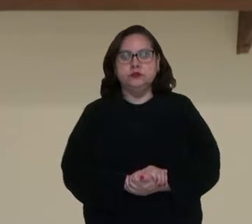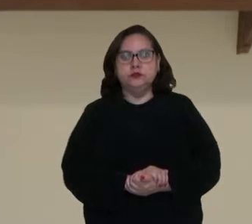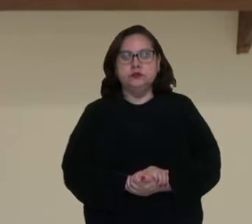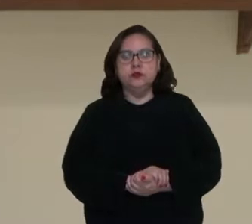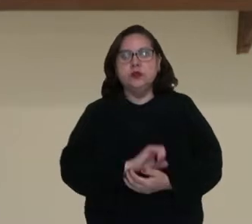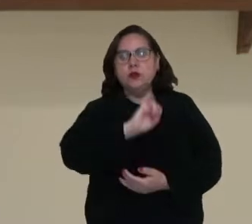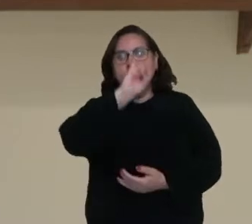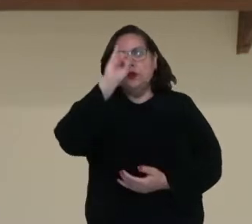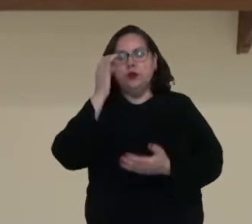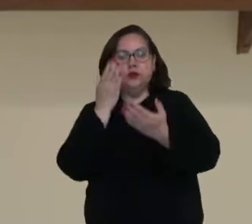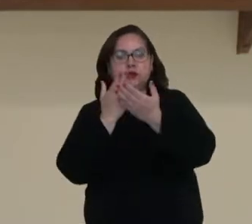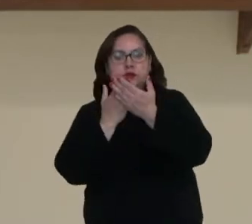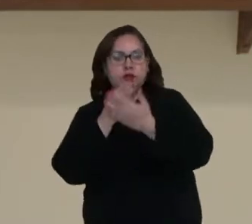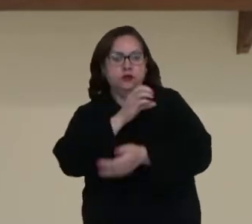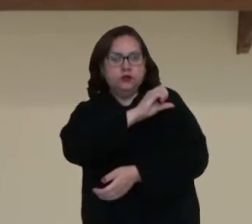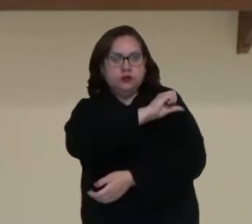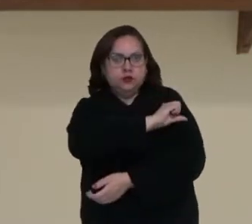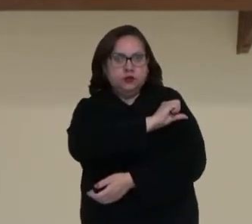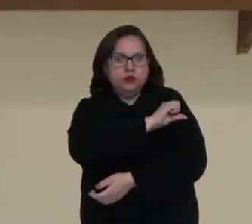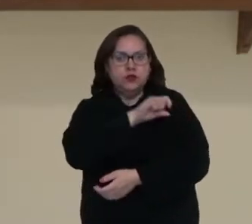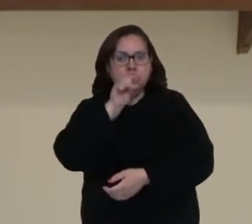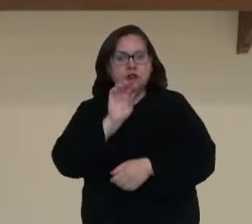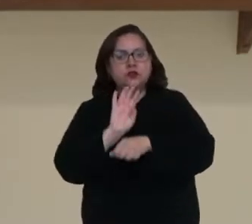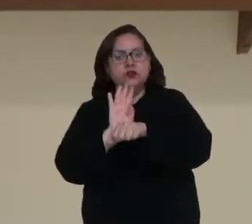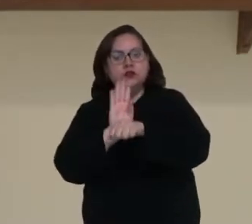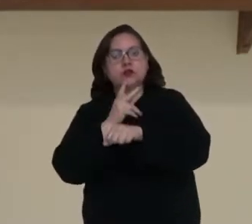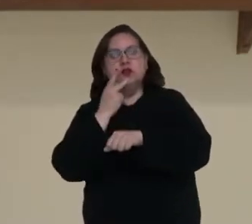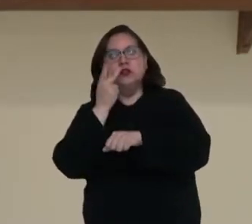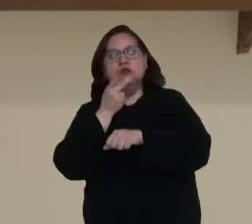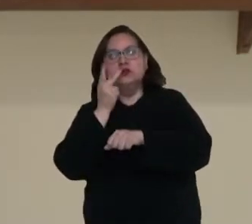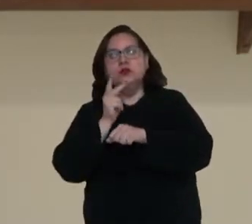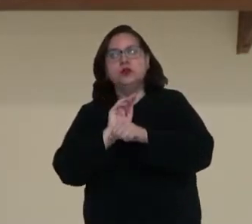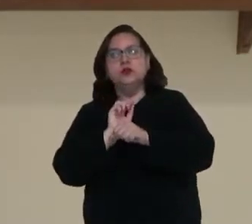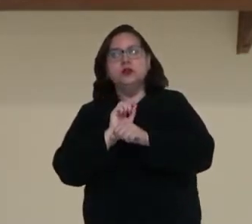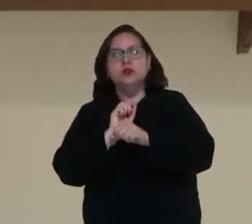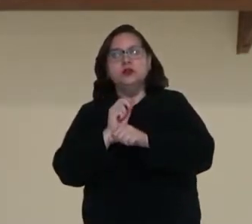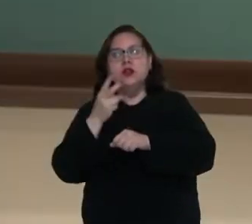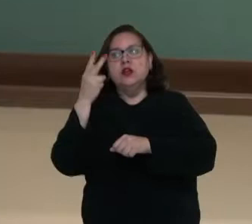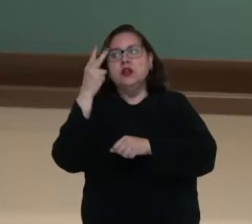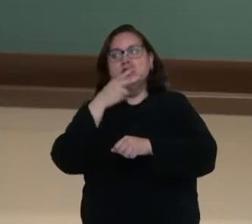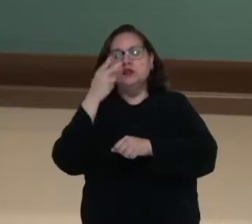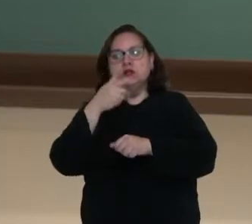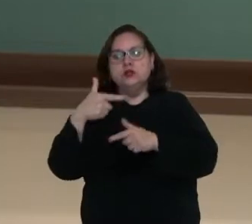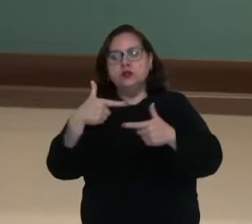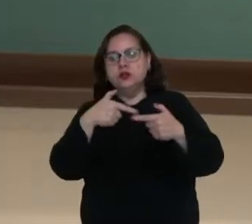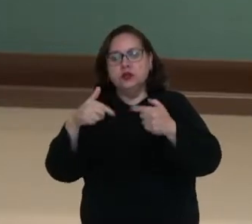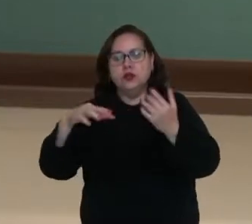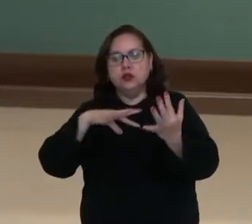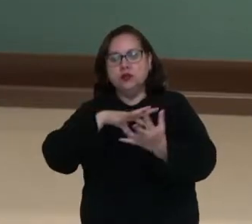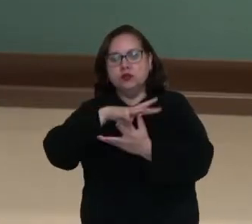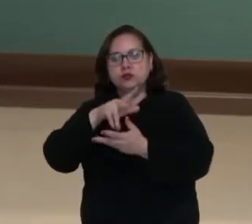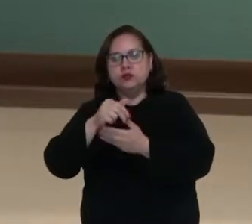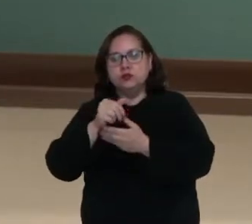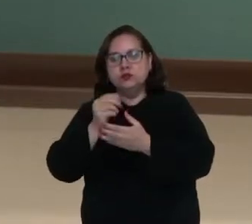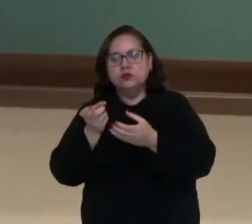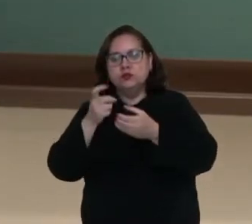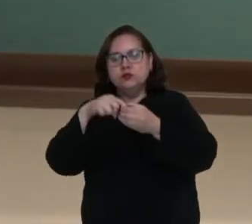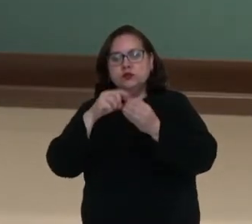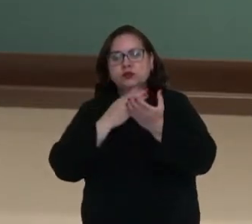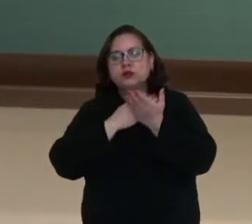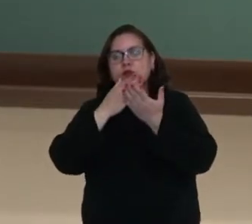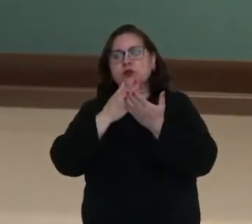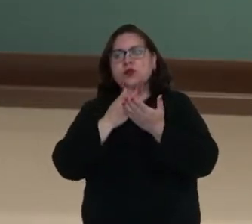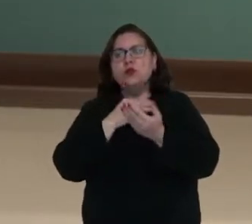Olá, estudantes do nono ano! Neste vídeo vamos falar sobre a Segunda Guerra Mundial, o contexto inicial.